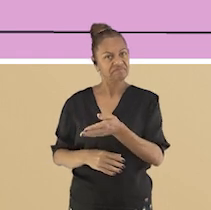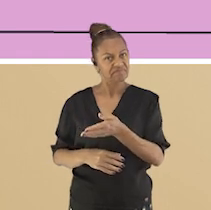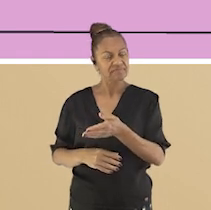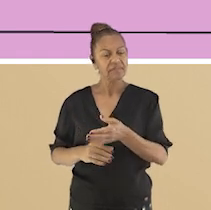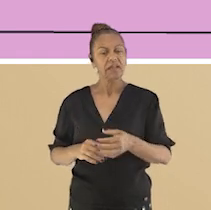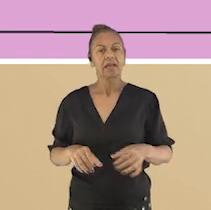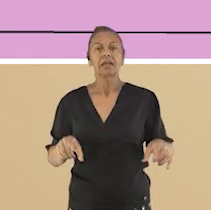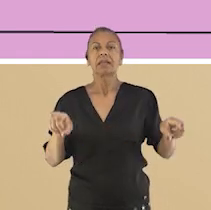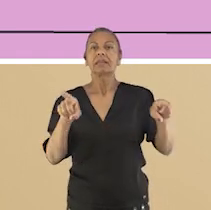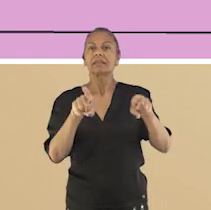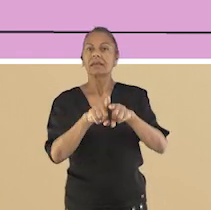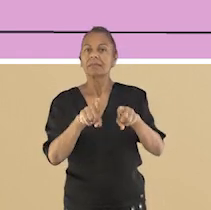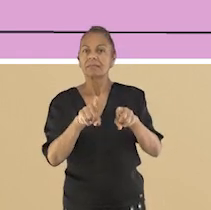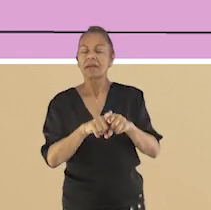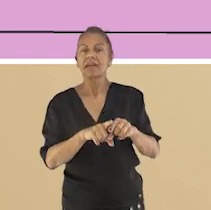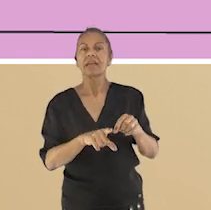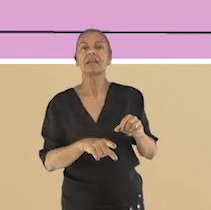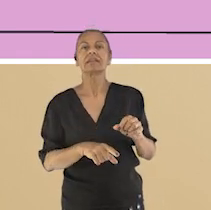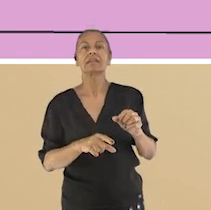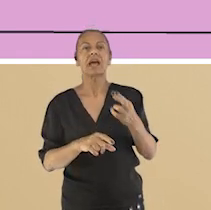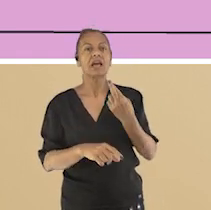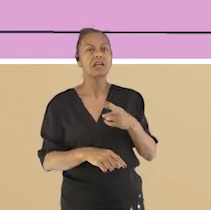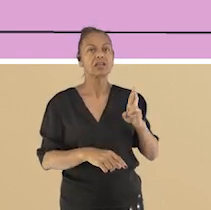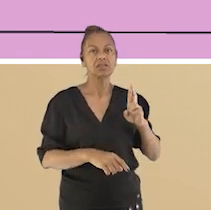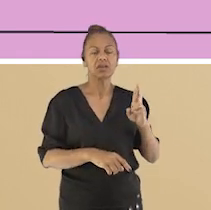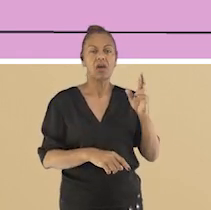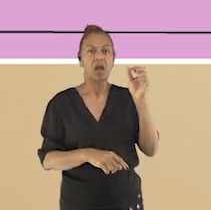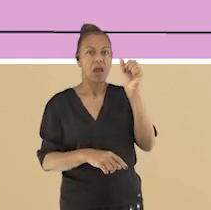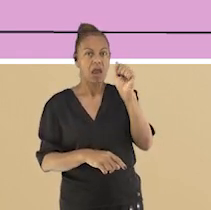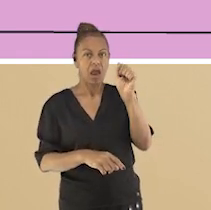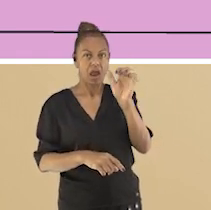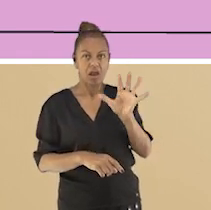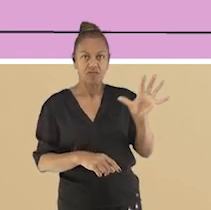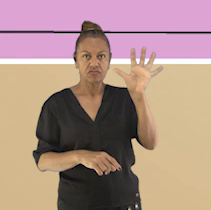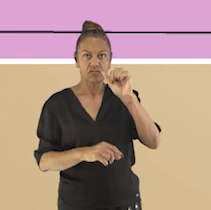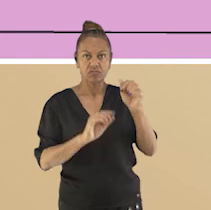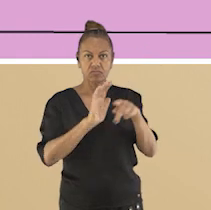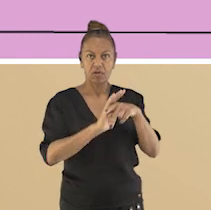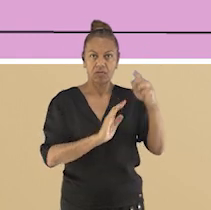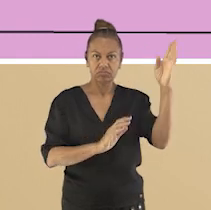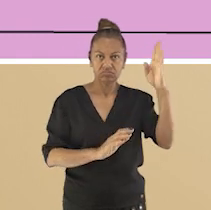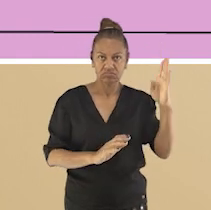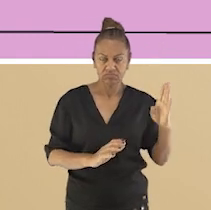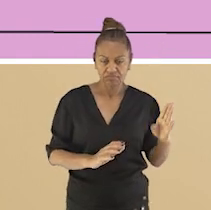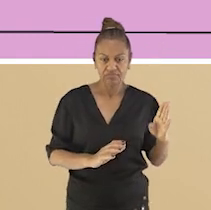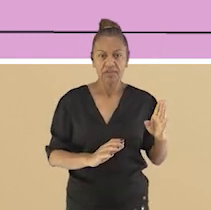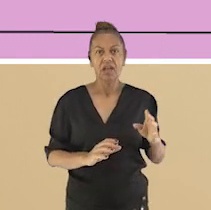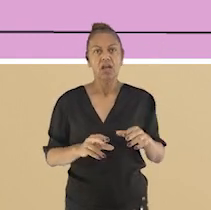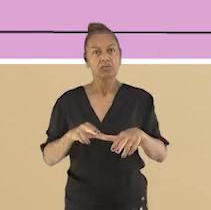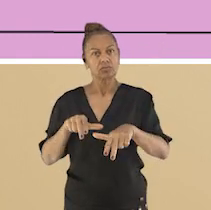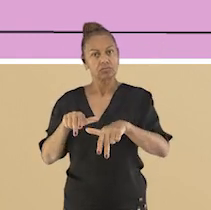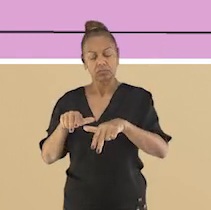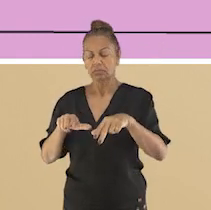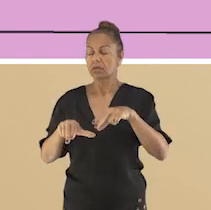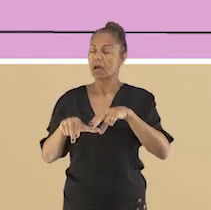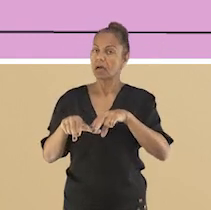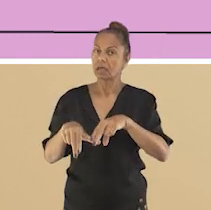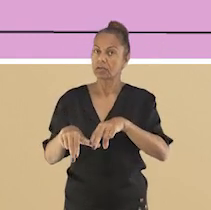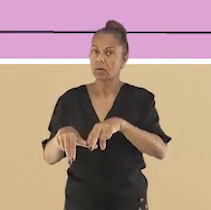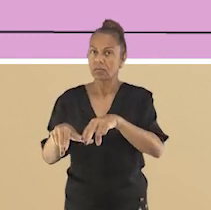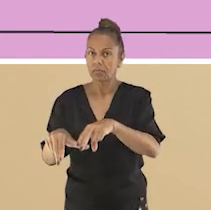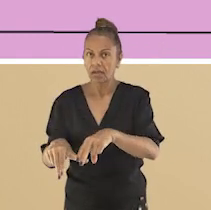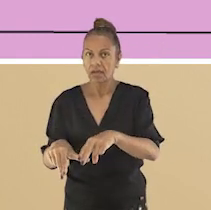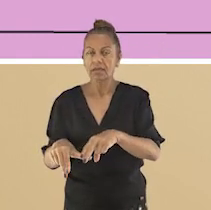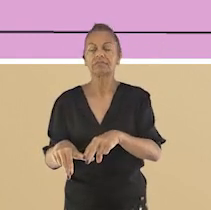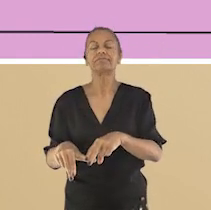afro-brasileiras. No candomblé, por exemplo, o pai de santo e a mãe de santo mantêm vivas as histórias